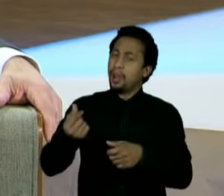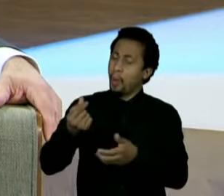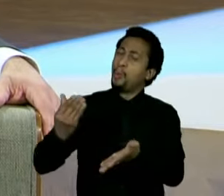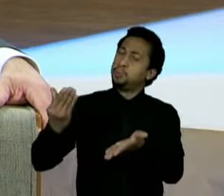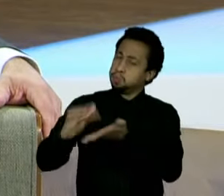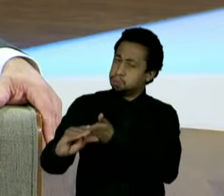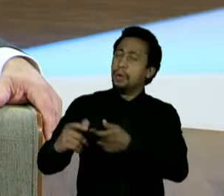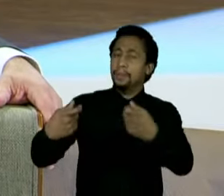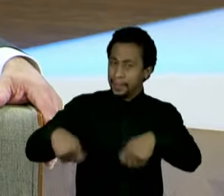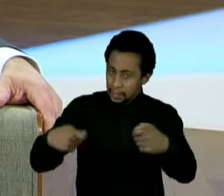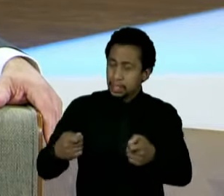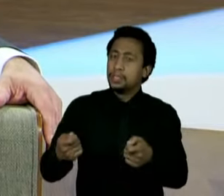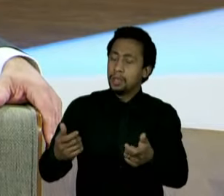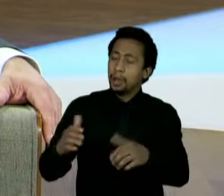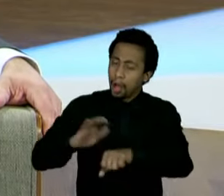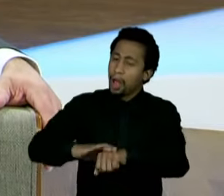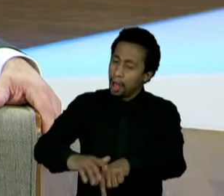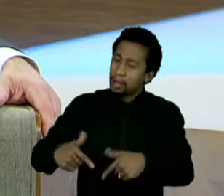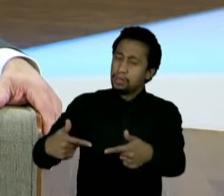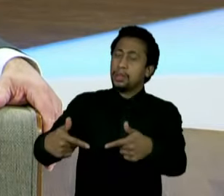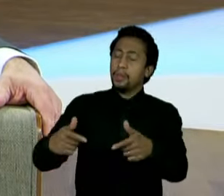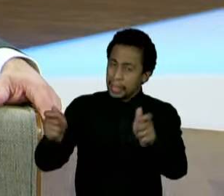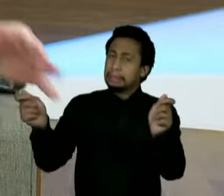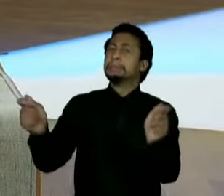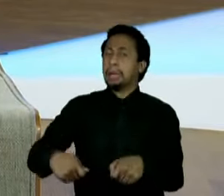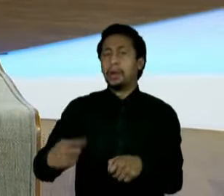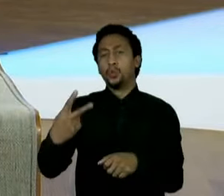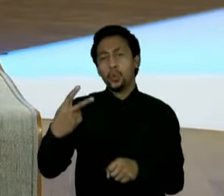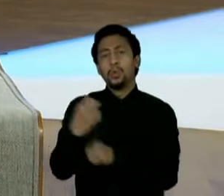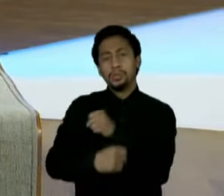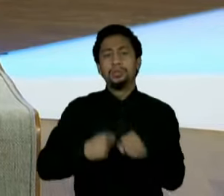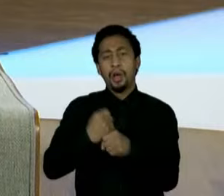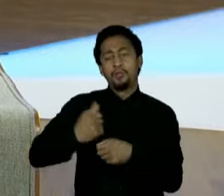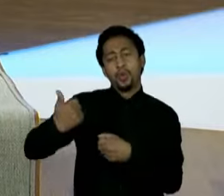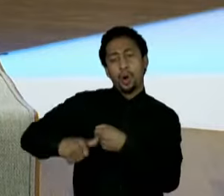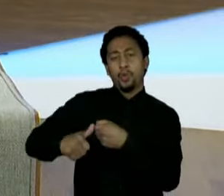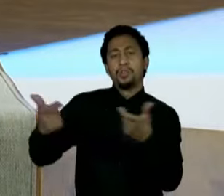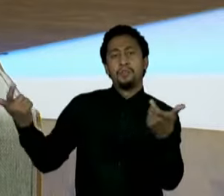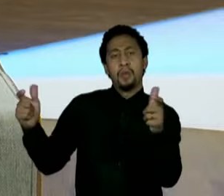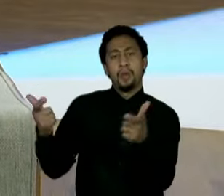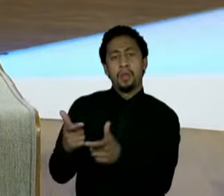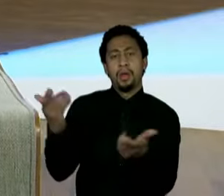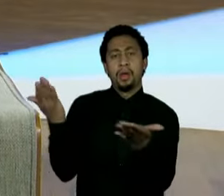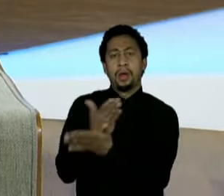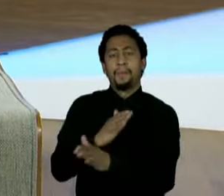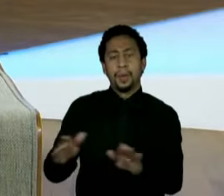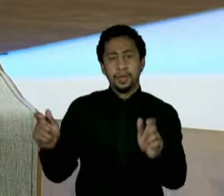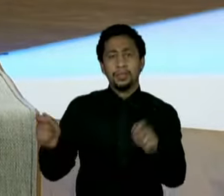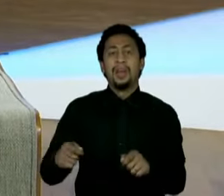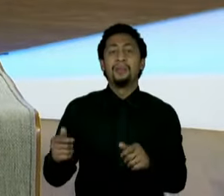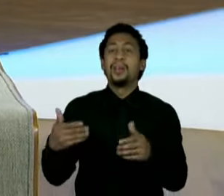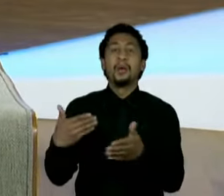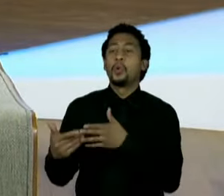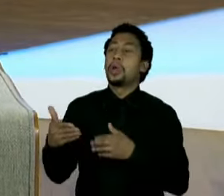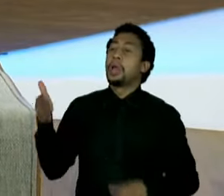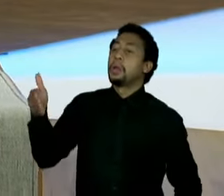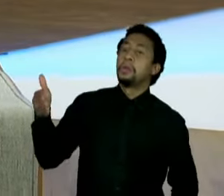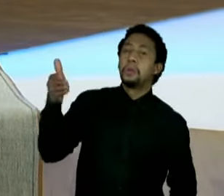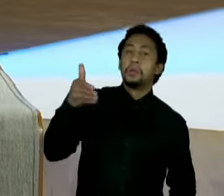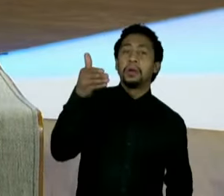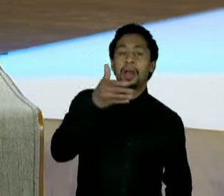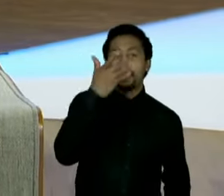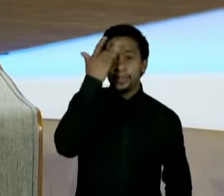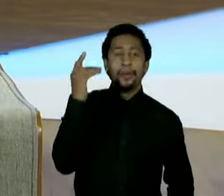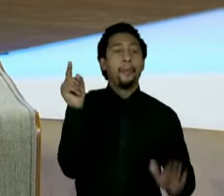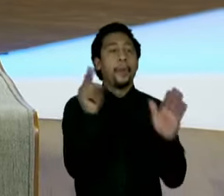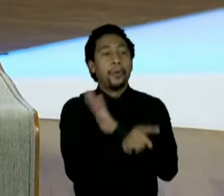importante. Eu acho que é uma marca importante para São Paulo a gente tirar essa coisa de todo lugar que eu vou e se pergunta, e a Cracolândia, e